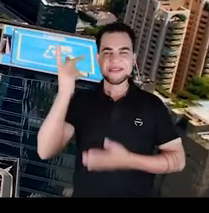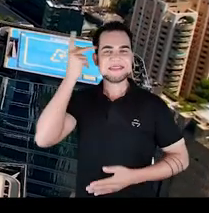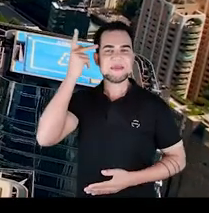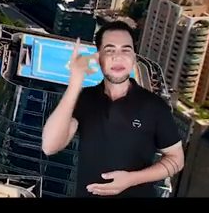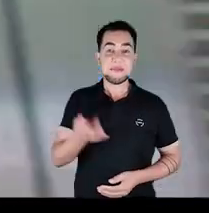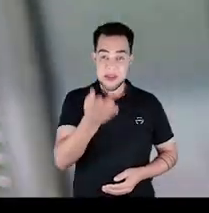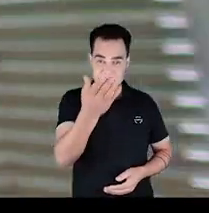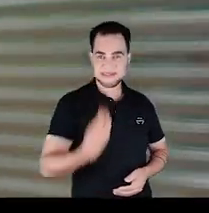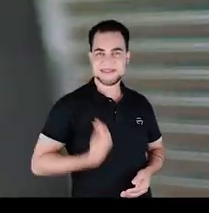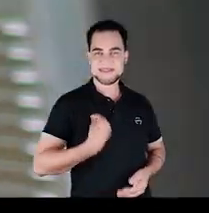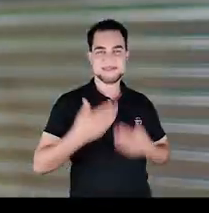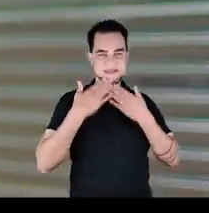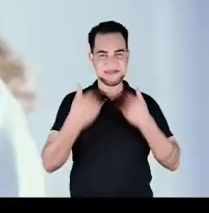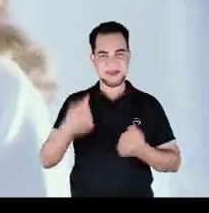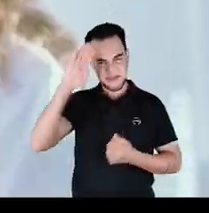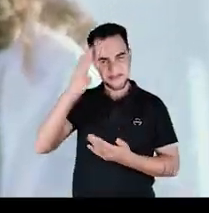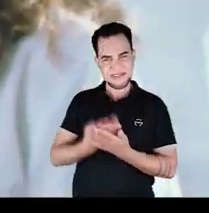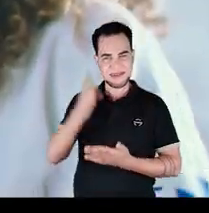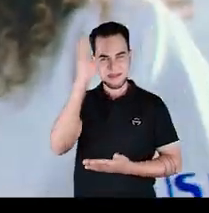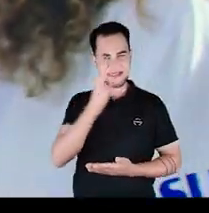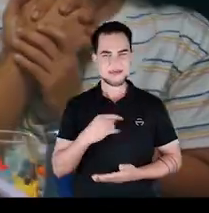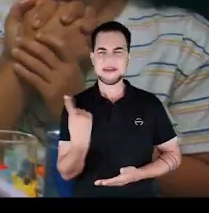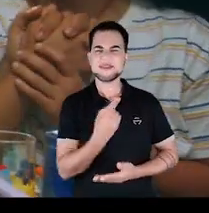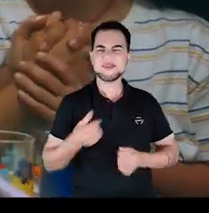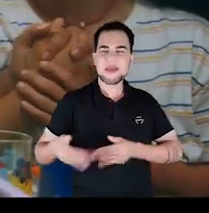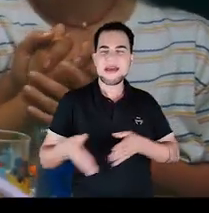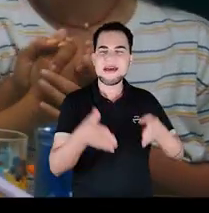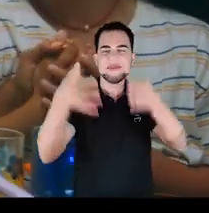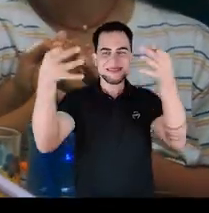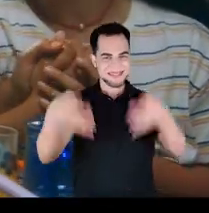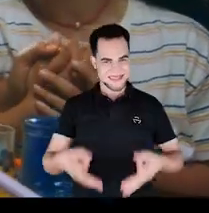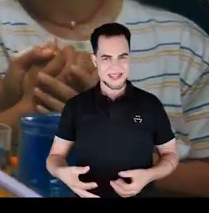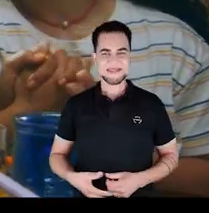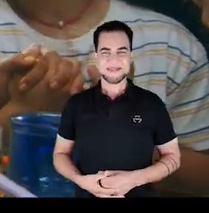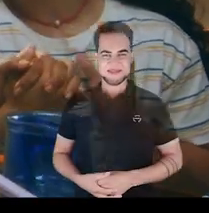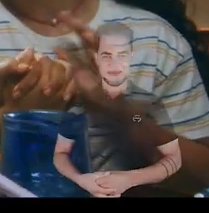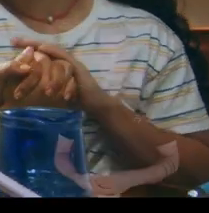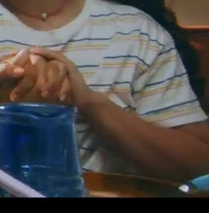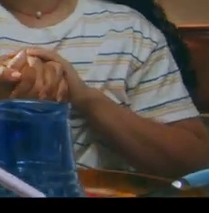investindo em São Paulo para você viver melhor. Fé no Brasil, a gente tá no rumo certo!